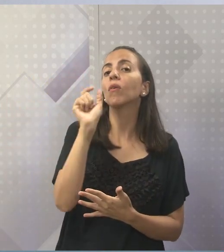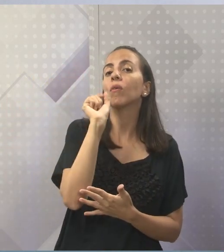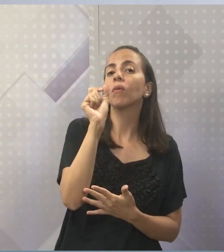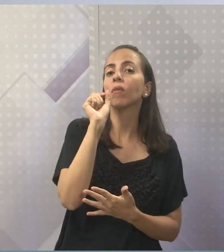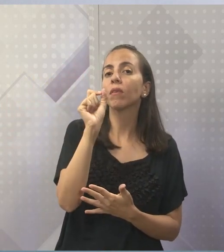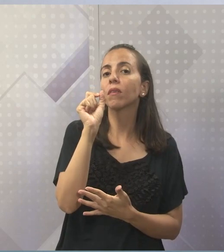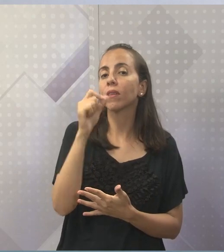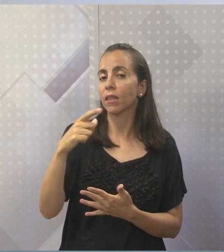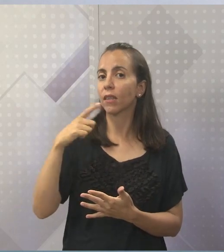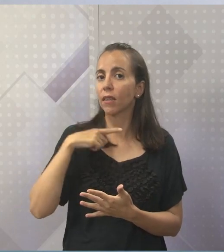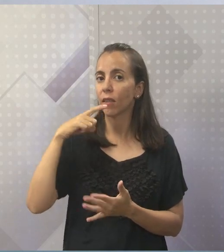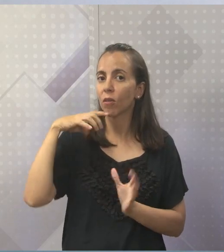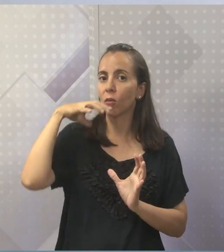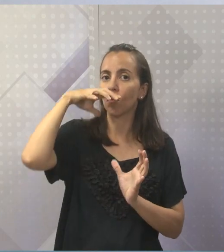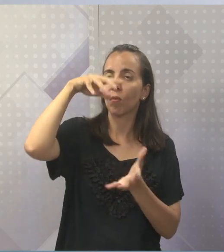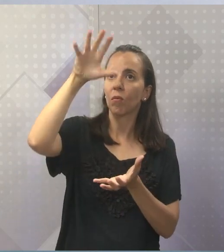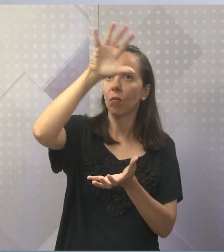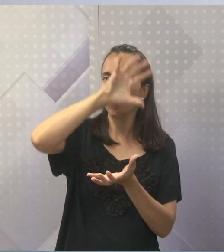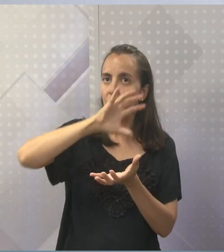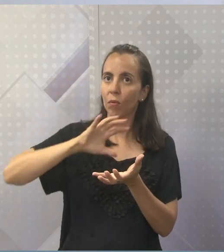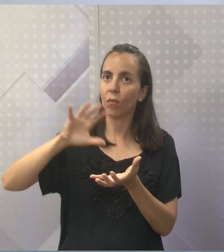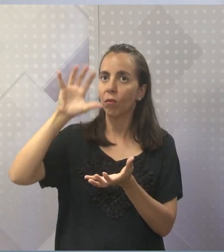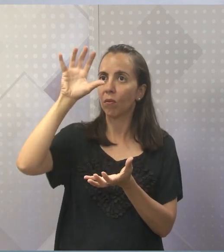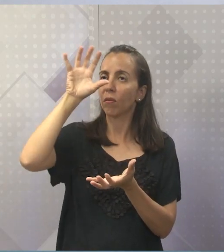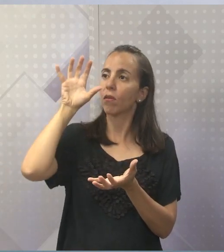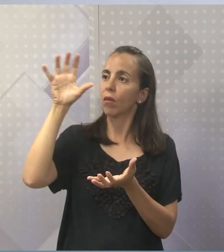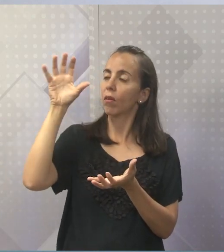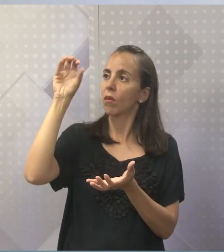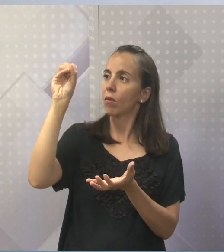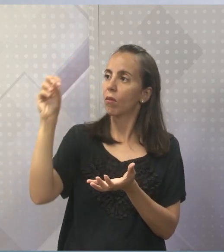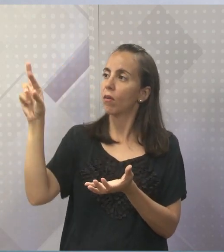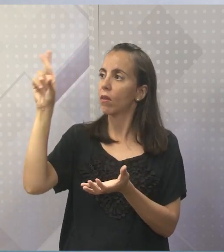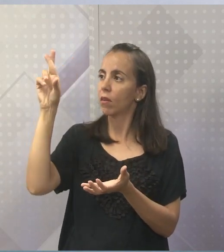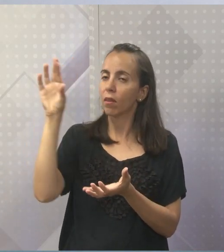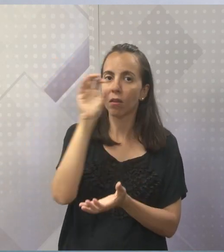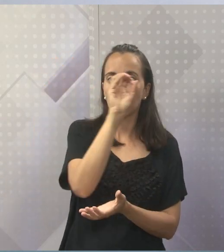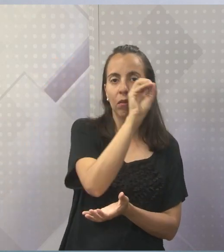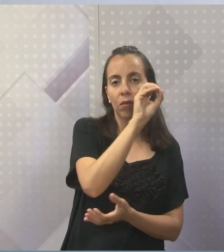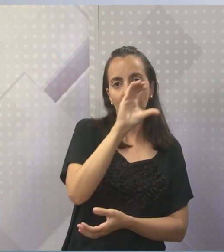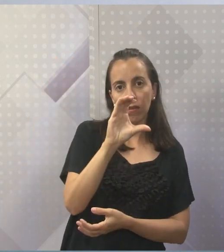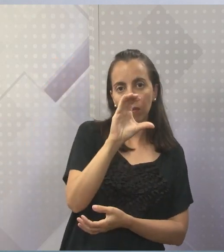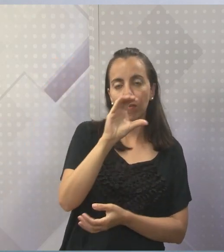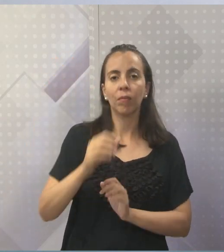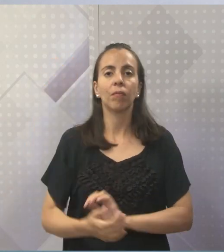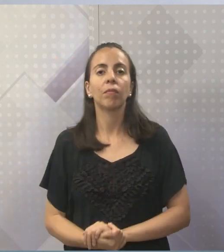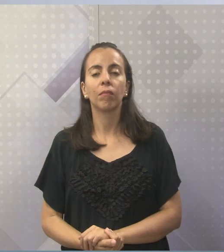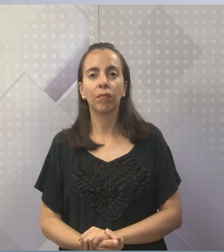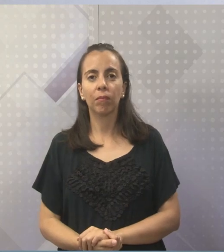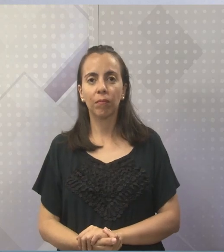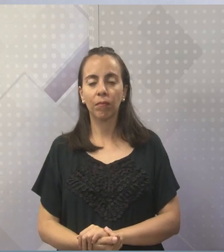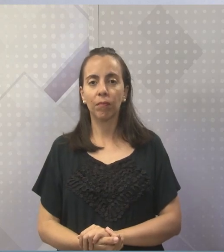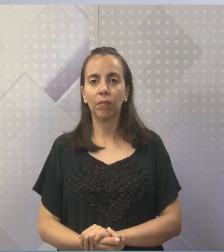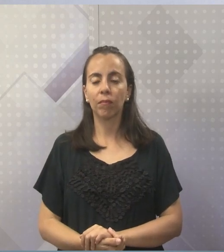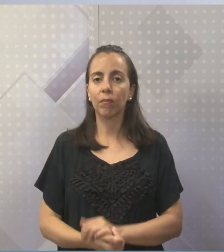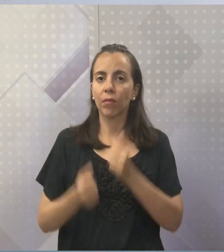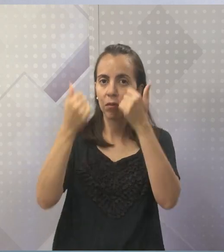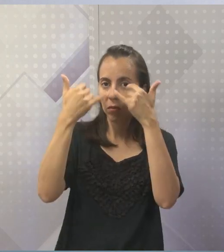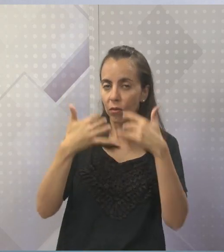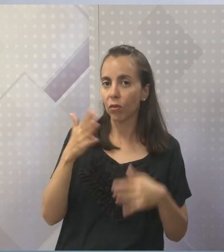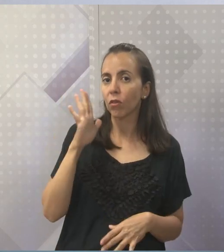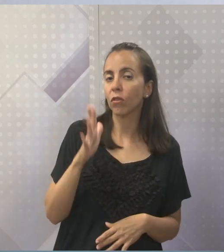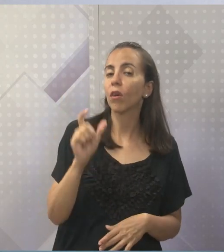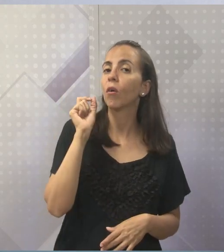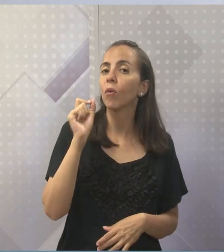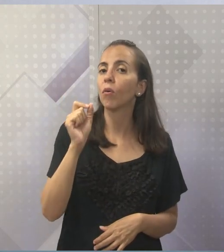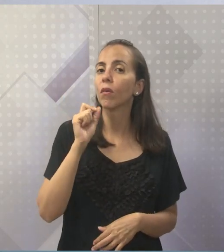existe no globo, né? O lado oriente e o ocidente, certo? Como falamos já acerca